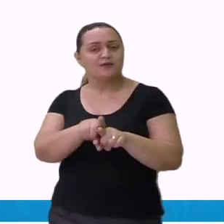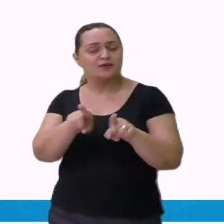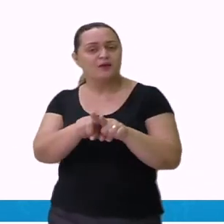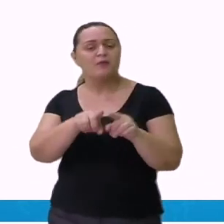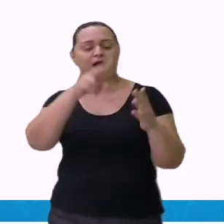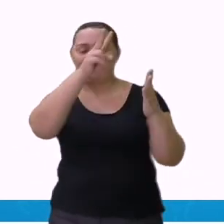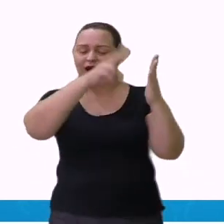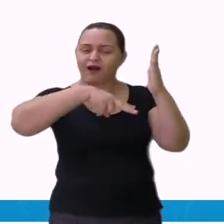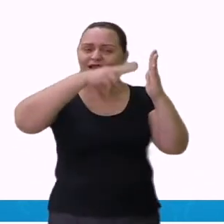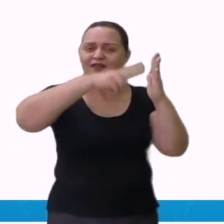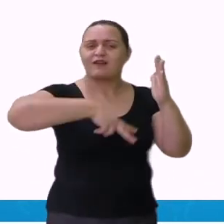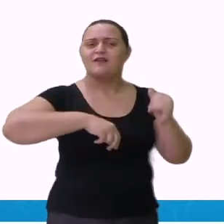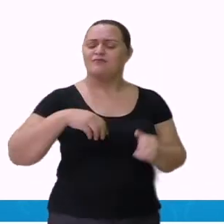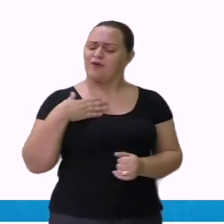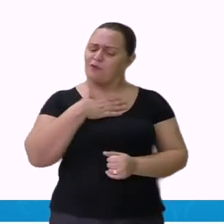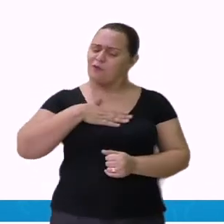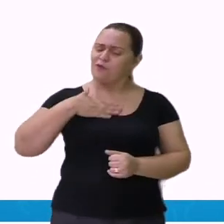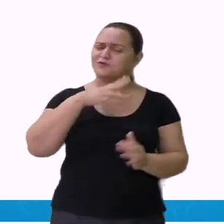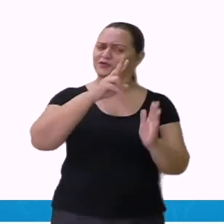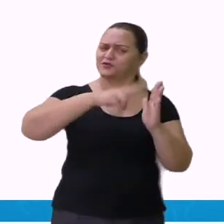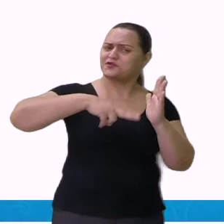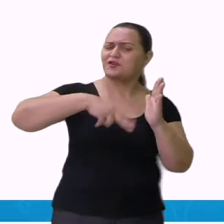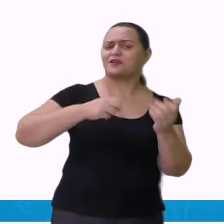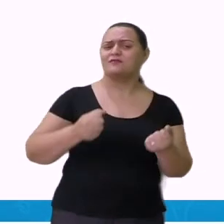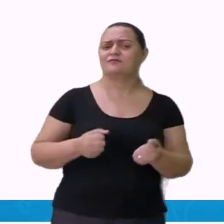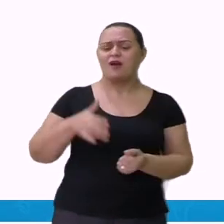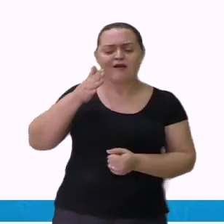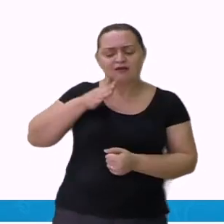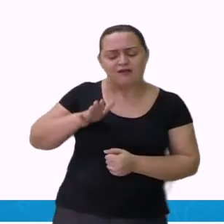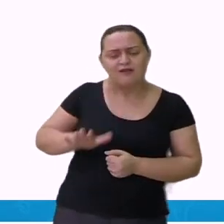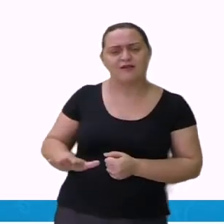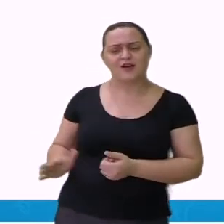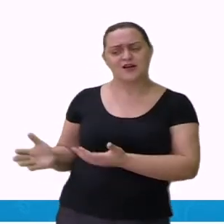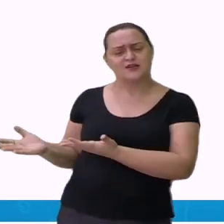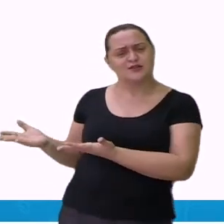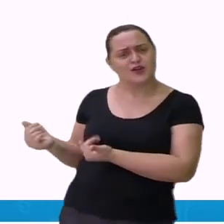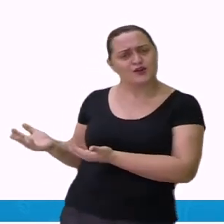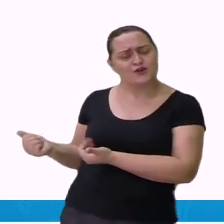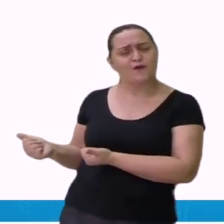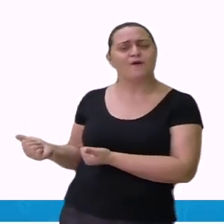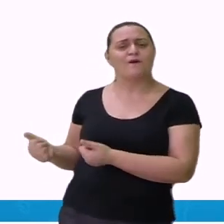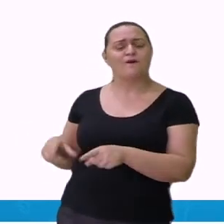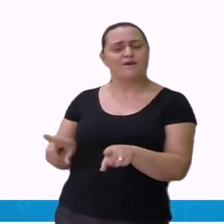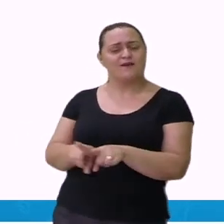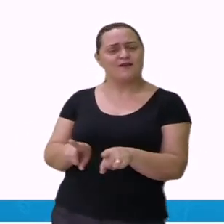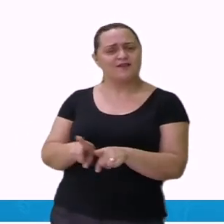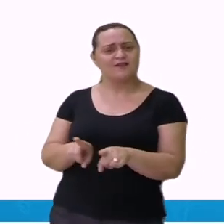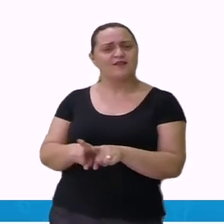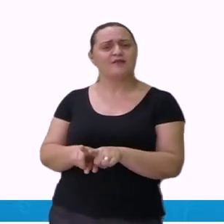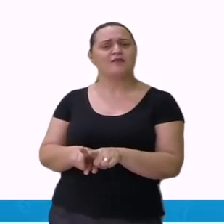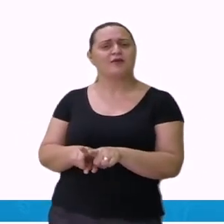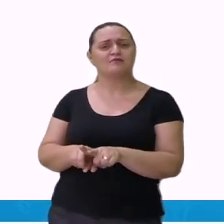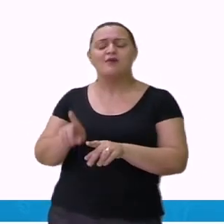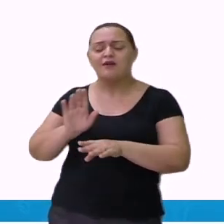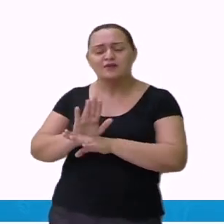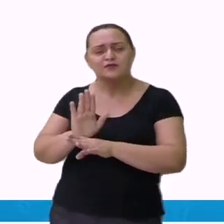incentivar as crianças e jovens a perceberem a riqueza dessa habilidade.